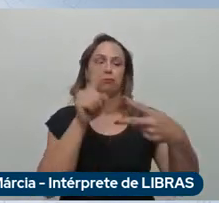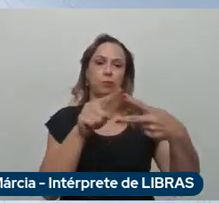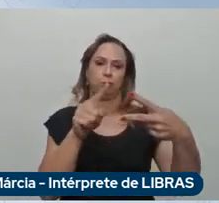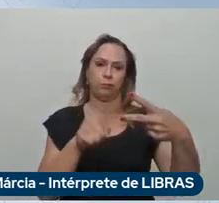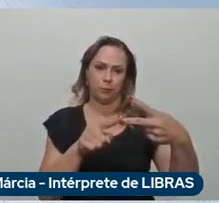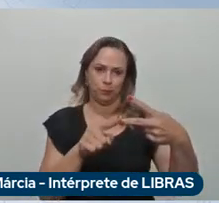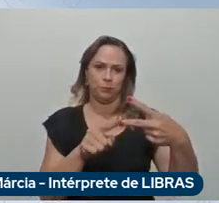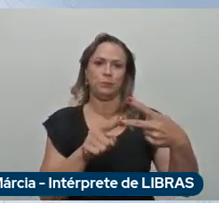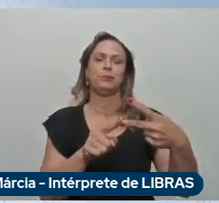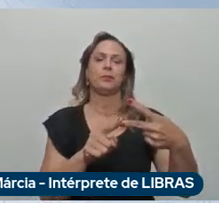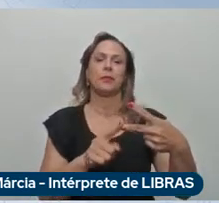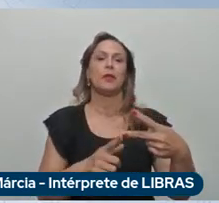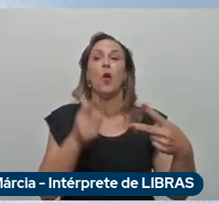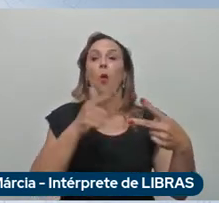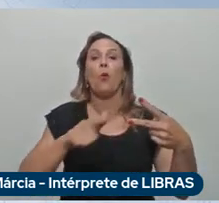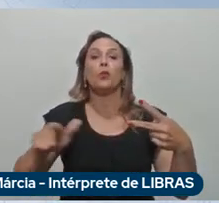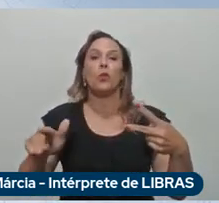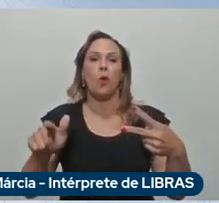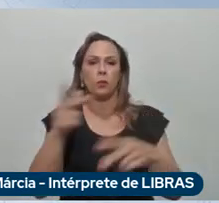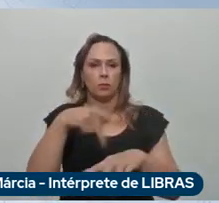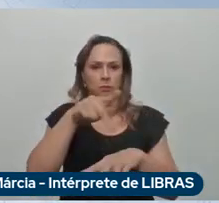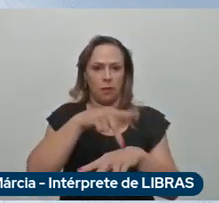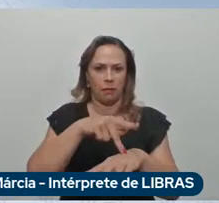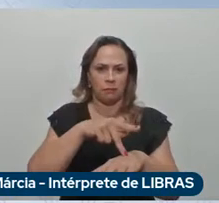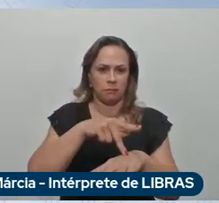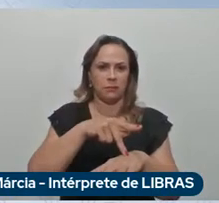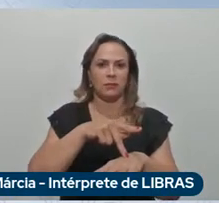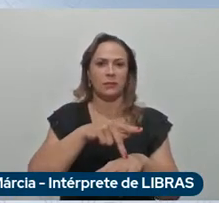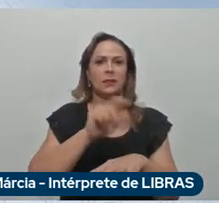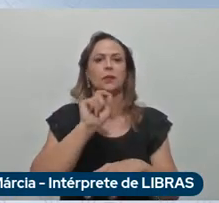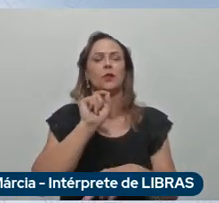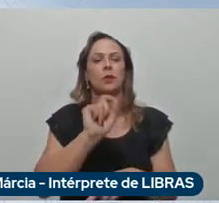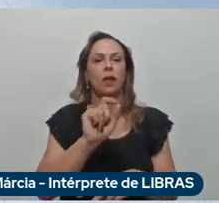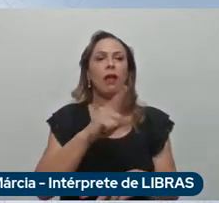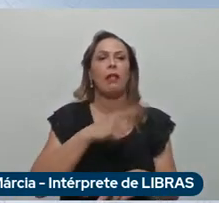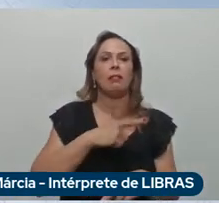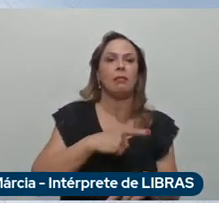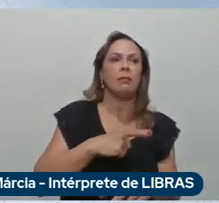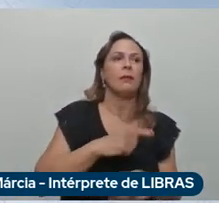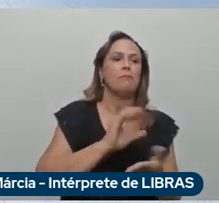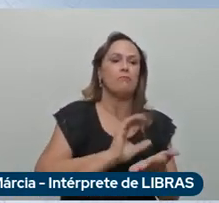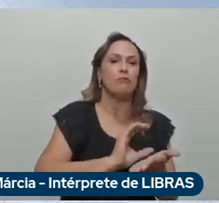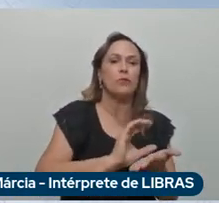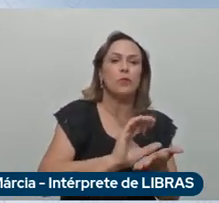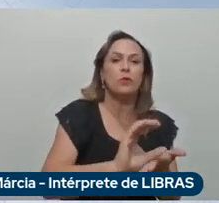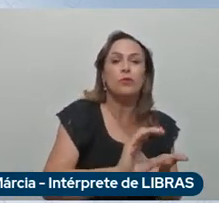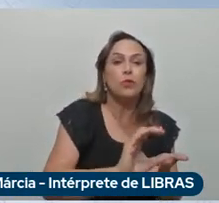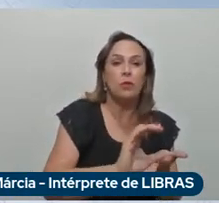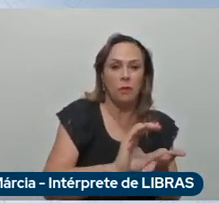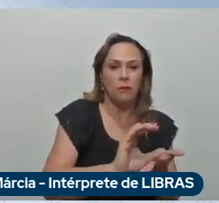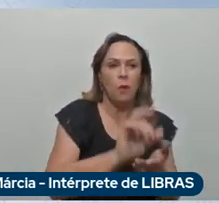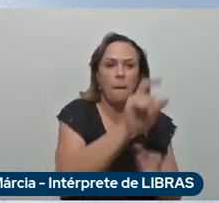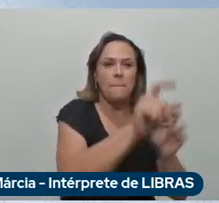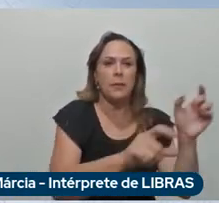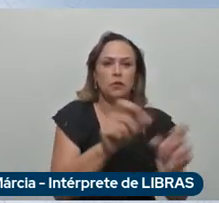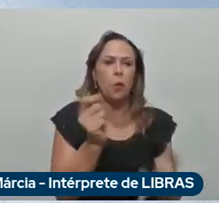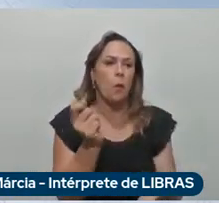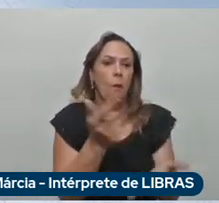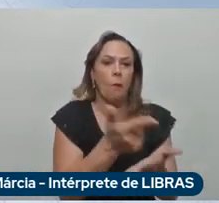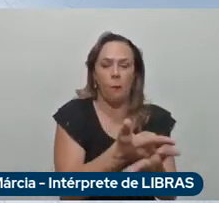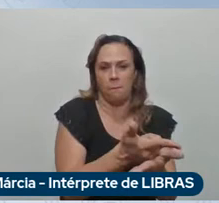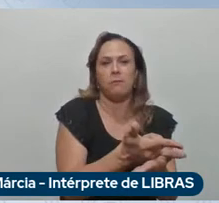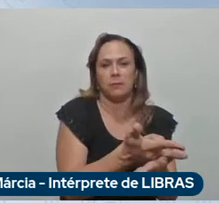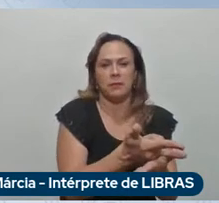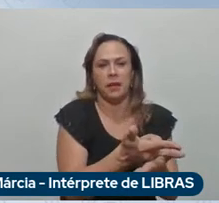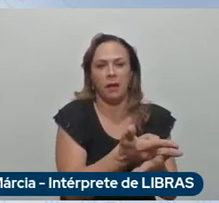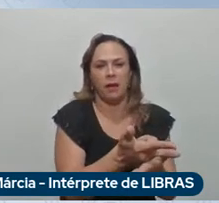mencionei existem fortíssimos incentivos ao consumidor para uma compra de um carro elétrico